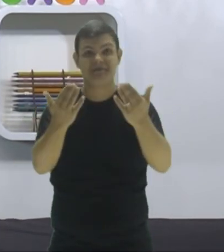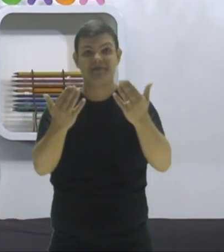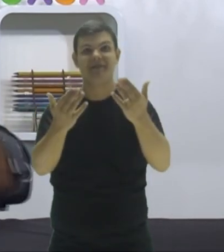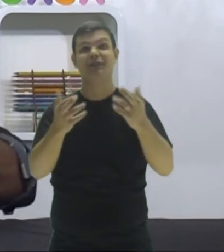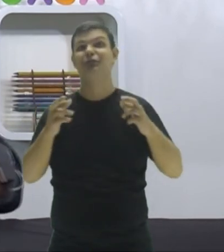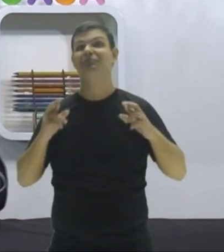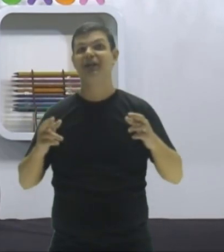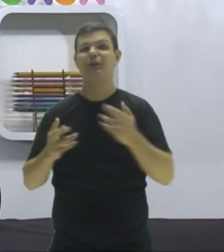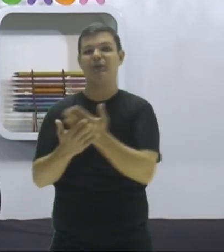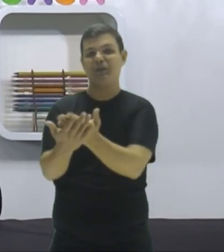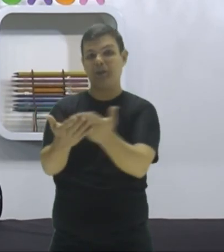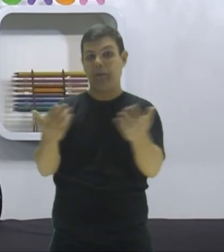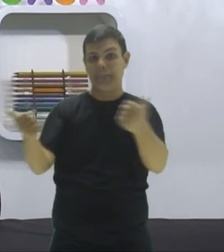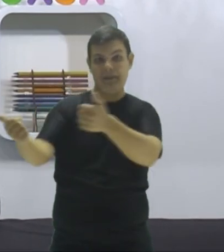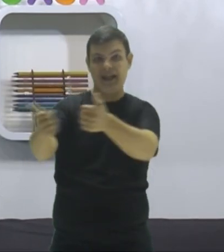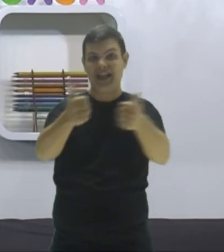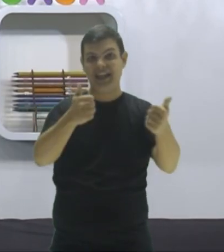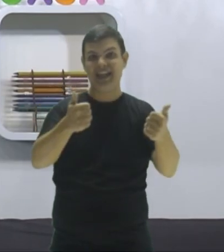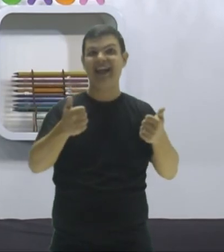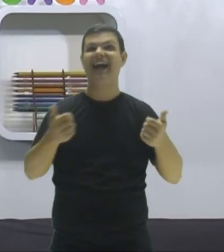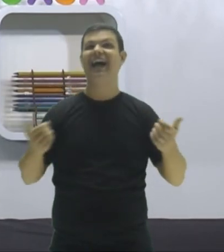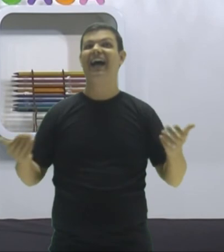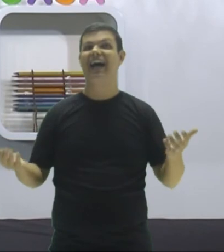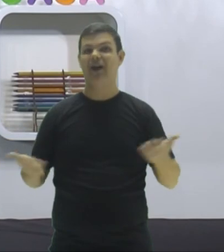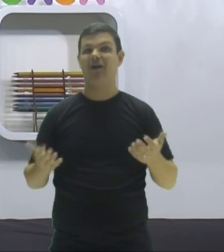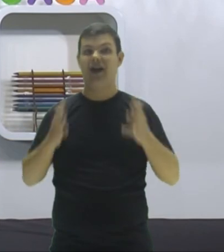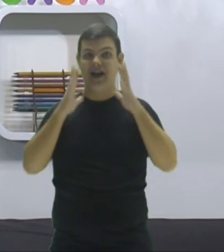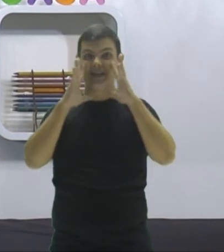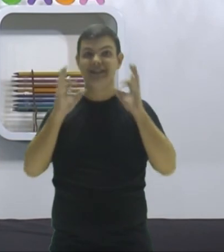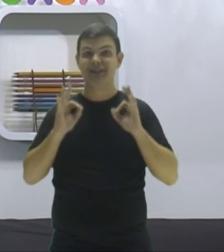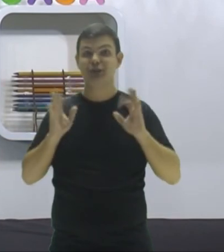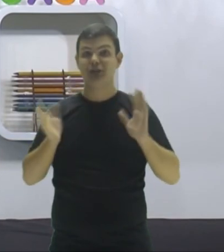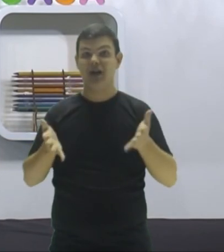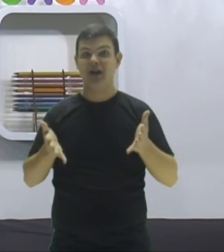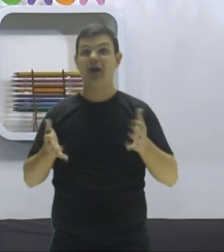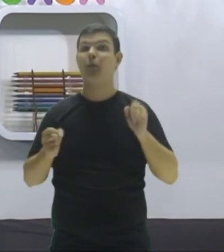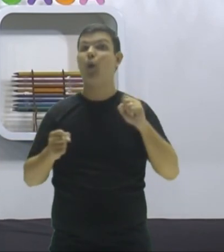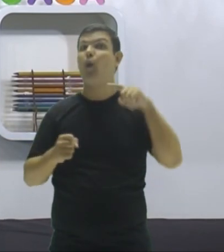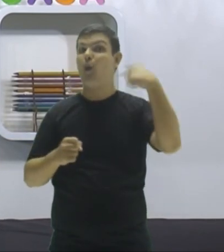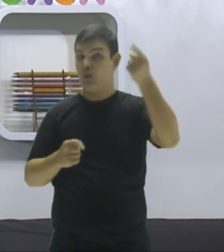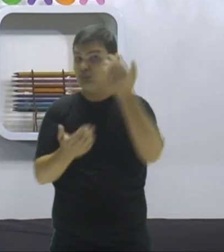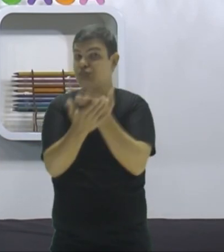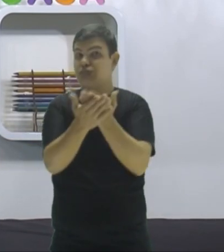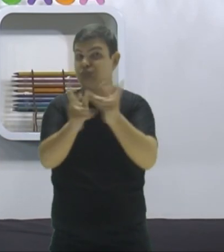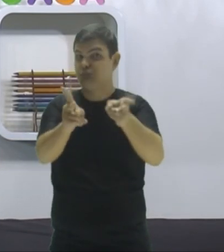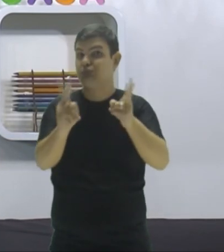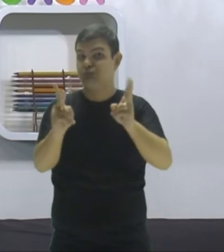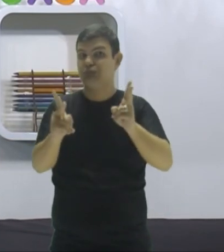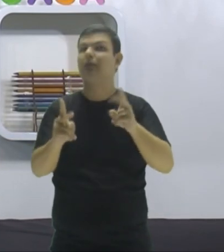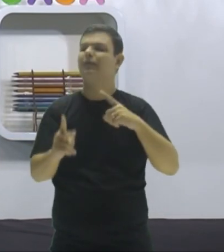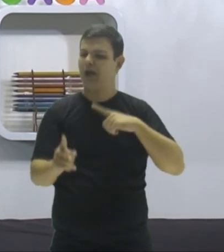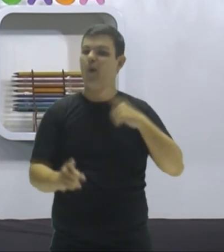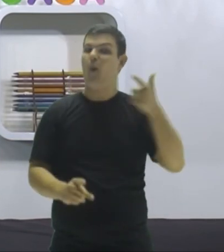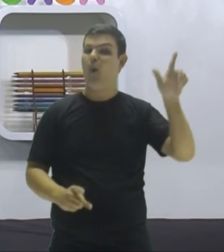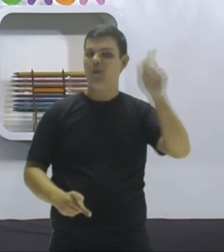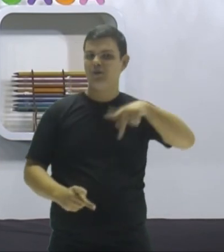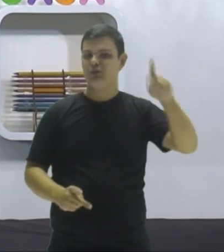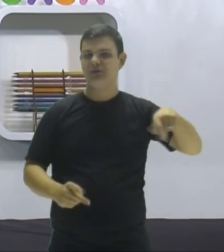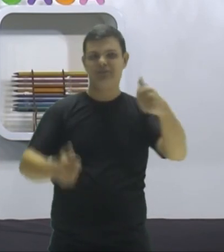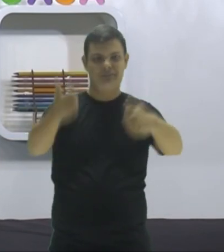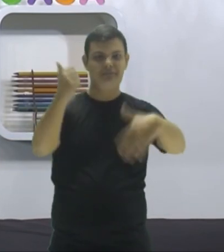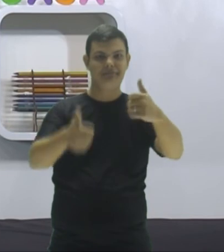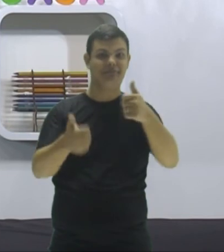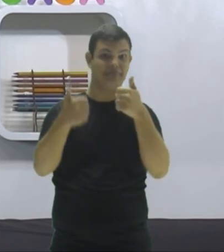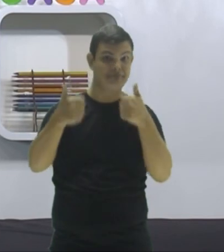Espero que todo mundo esteja bom. Agora, pessoal, que vocês assistiram a minha aula, assiste a próxima aula aí, ouviu, pessoal? Tem um próximo professor que vai dar aula aí pra